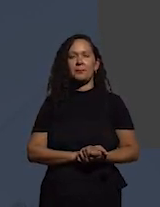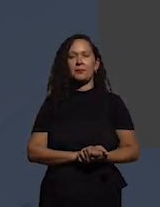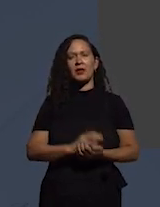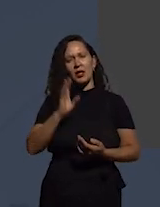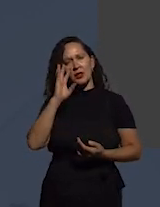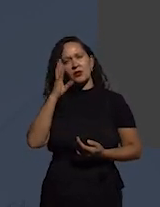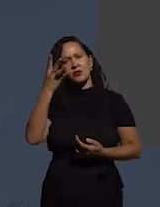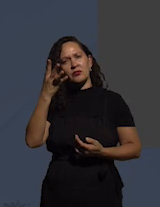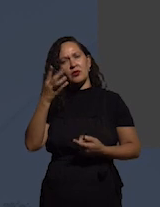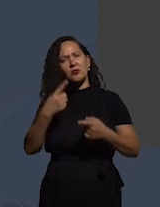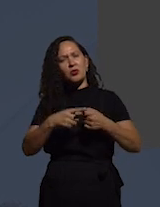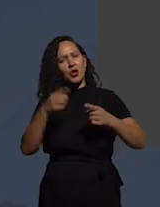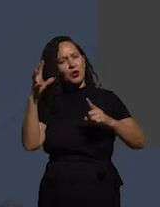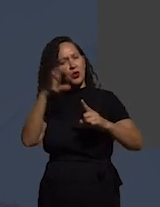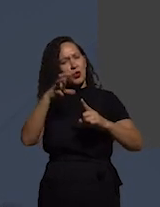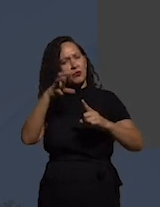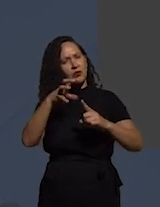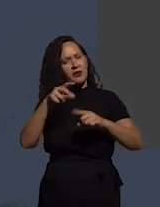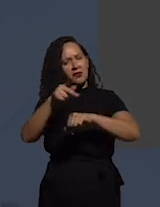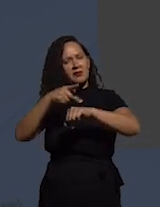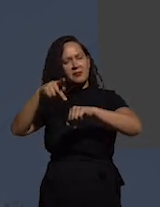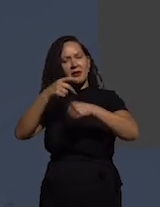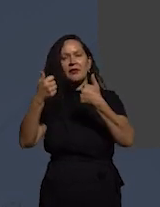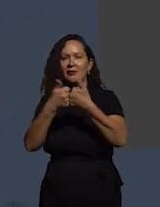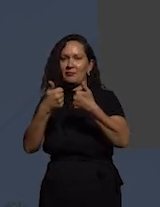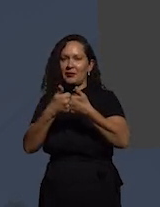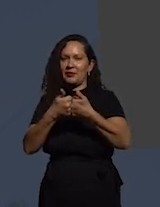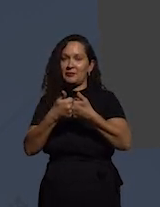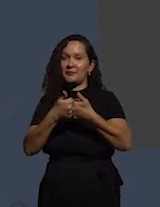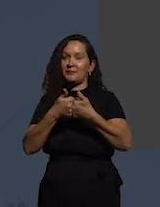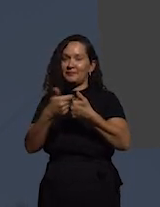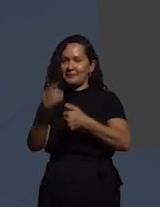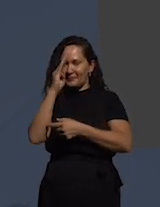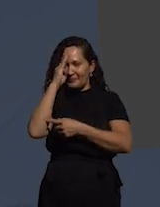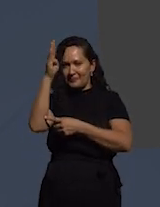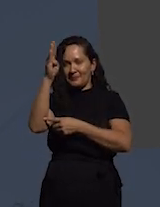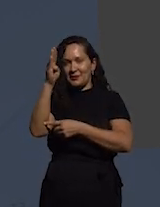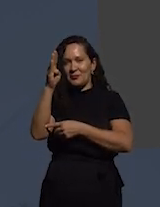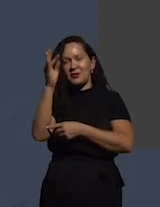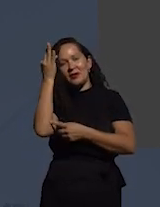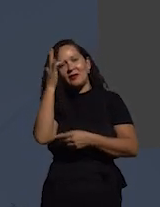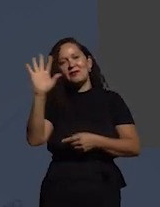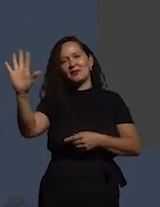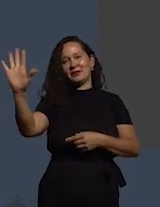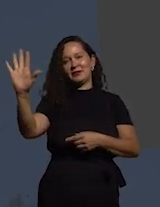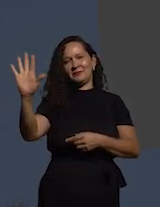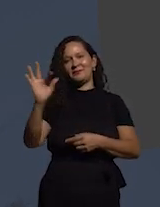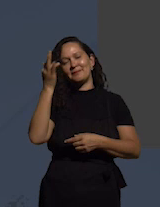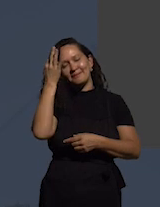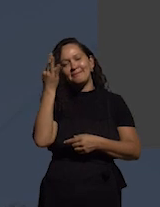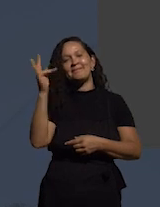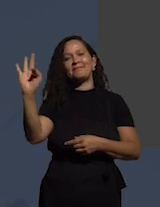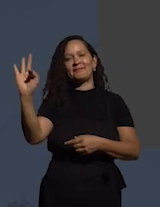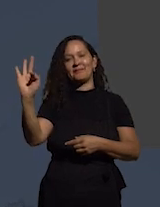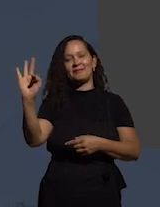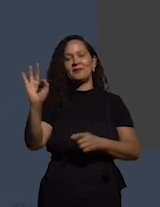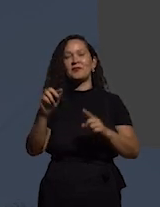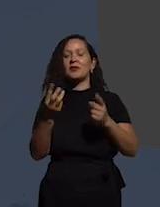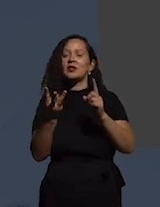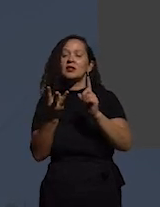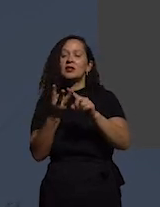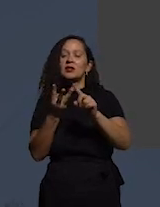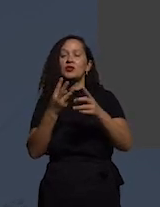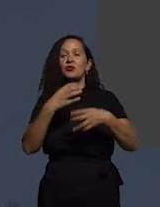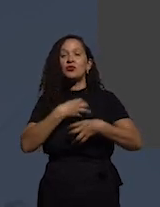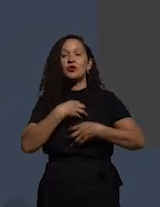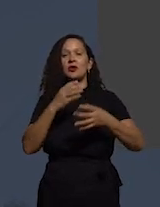pela influência dos vizinhos nesse caso em especial foi a República Francesa mas e a terceira forma é